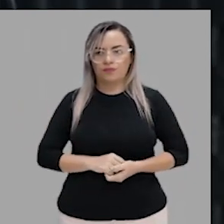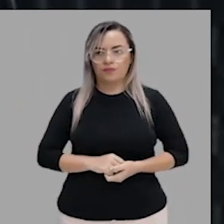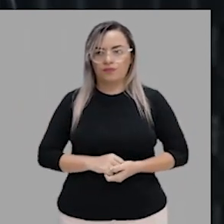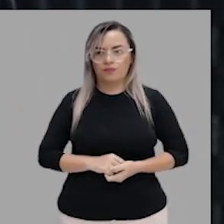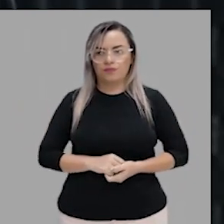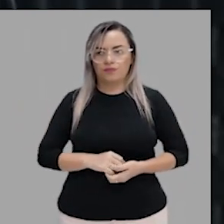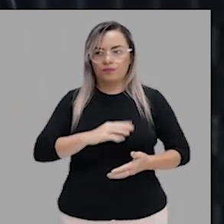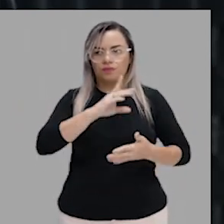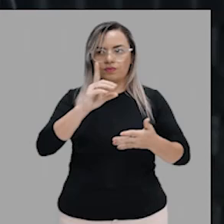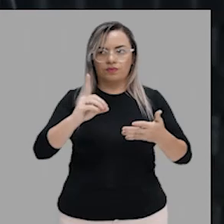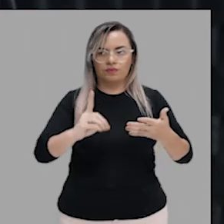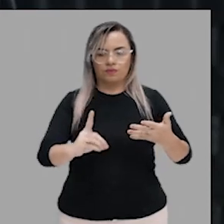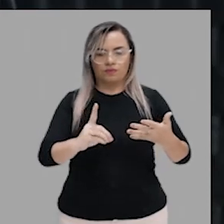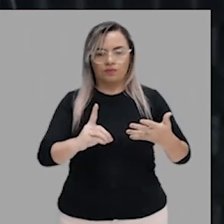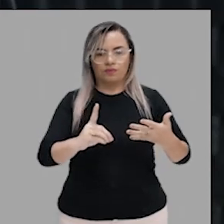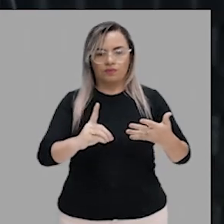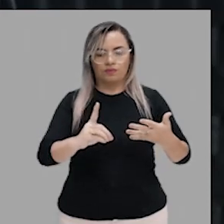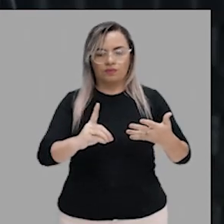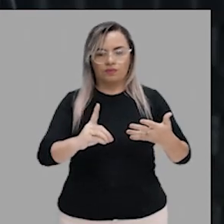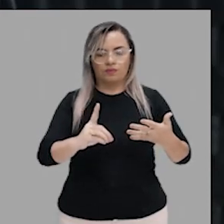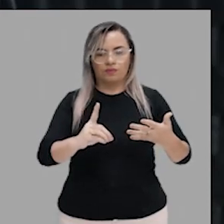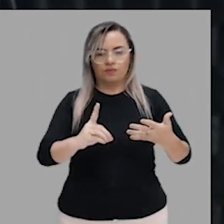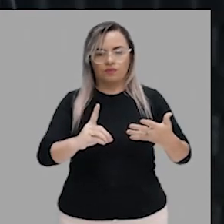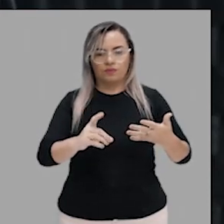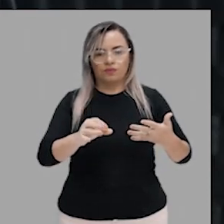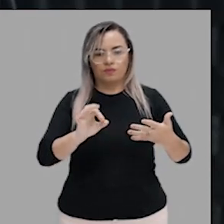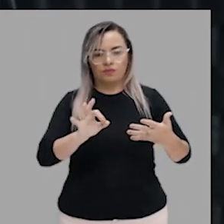letra D? Cheguei à escola, está certo?